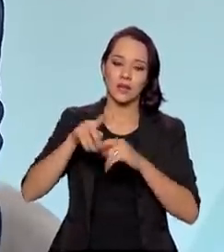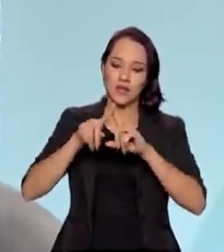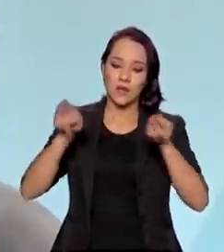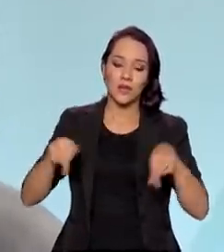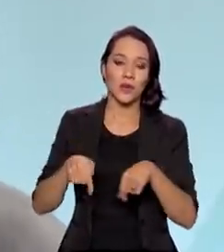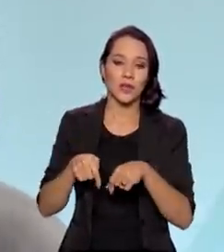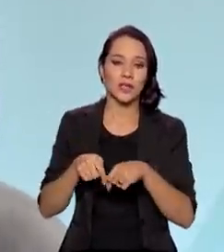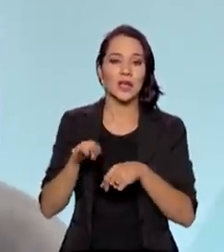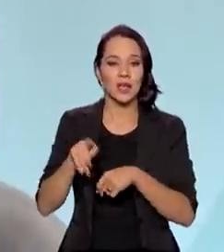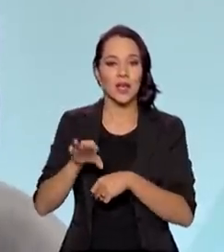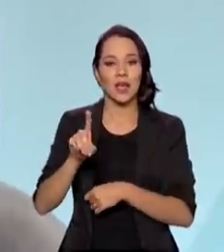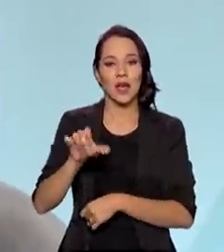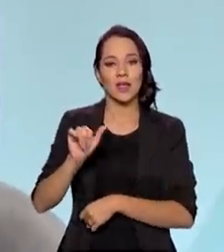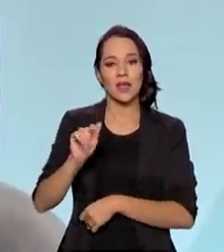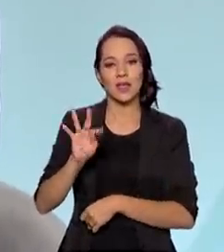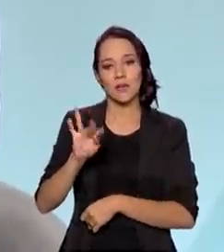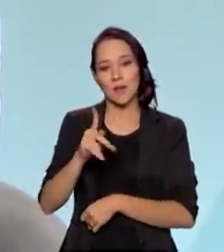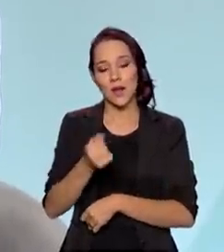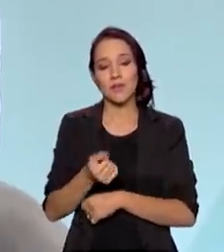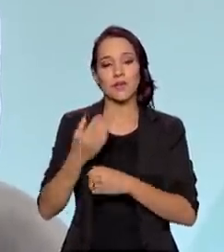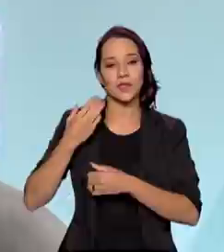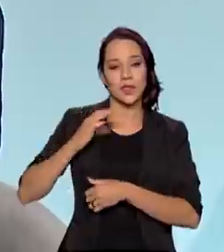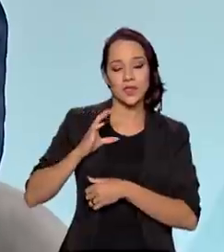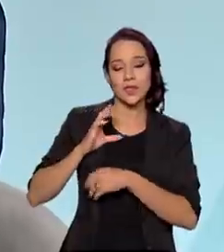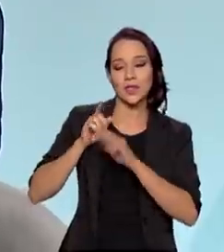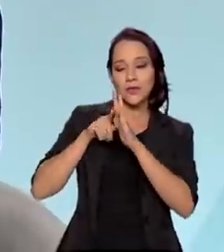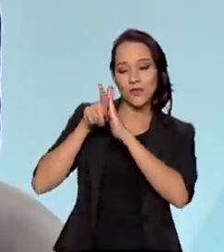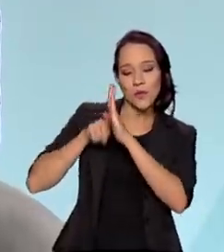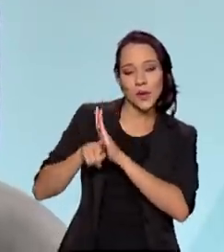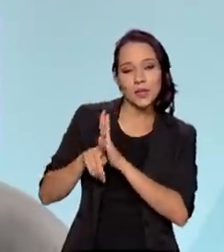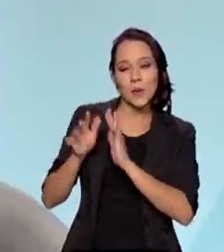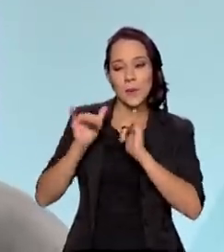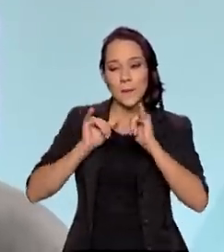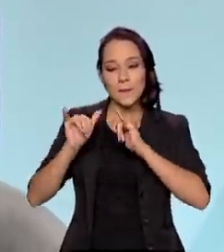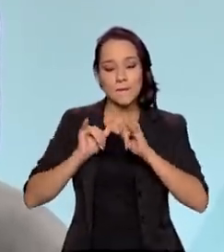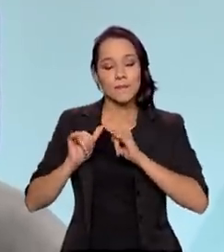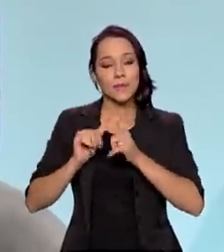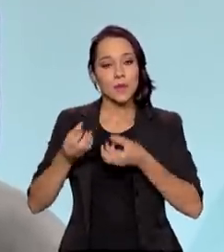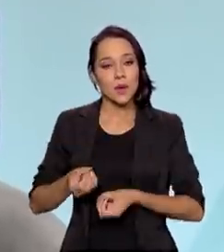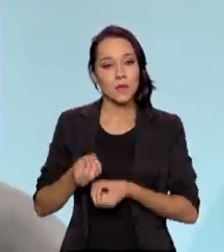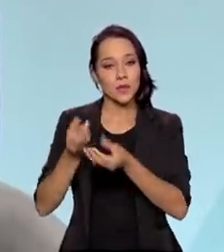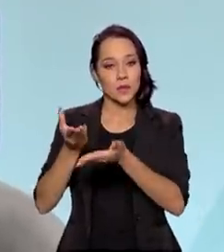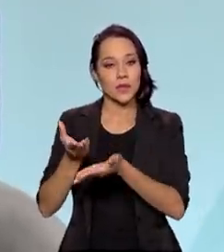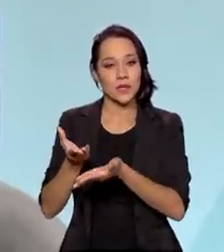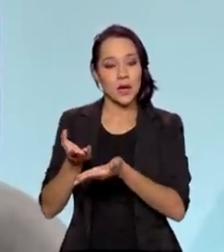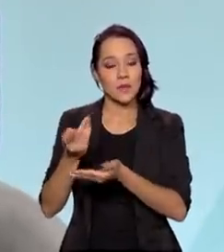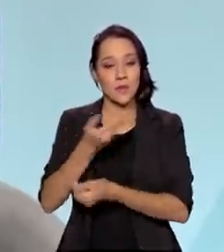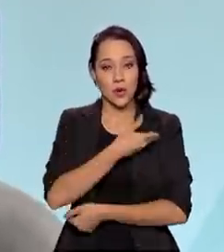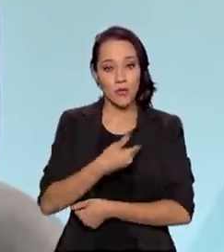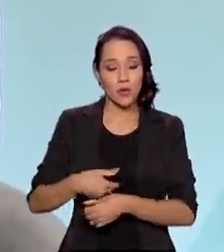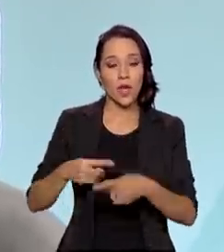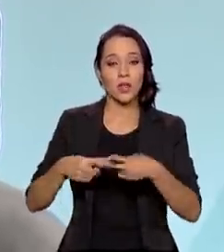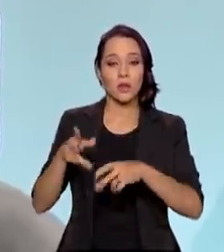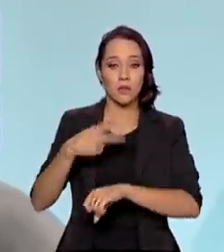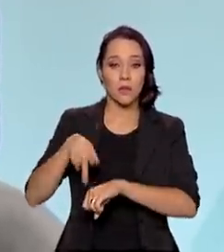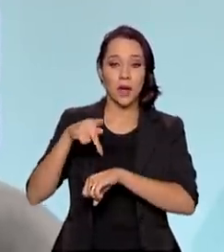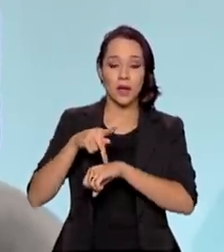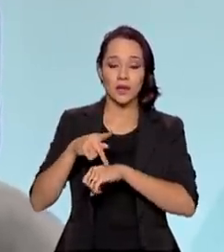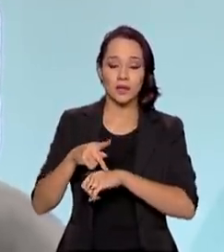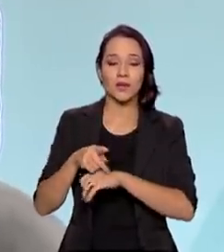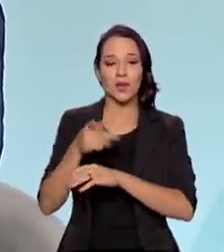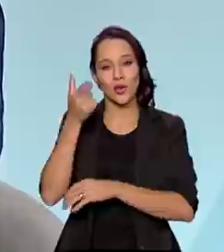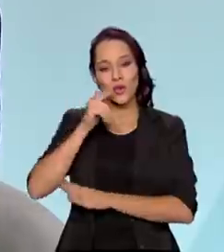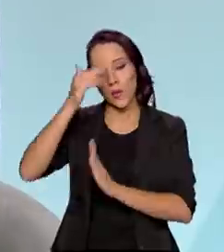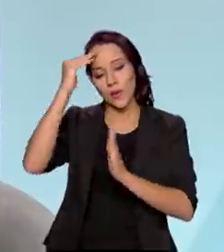falo as máquinas da Dataprev, os nossos cientistas de dados, para que a gente possa disponibilizar isso ao governo, ao Estado, e cumprir a nossa